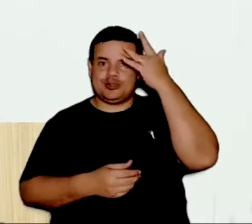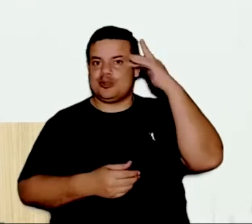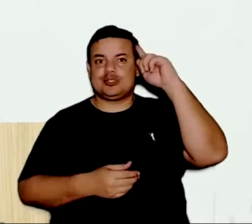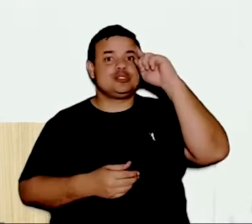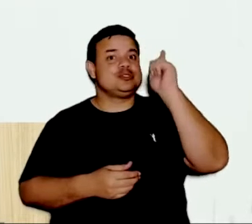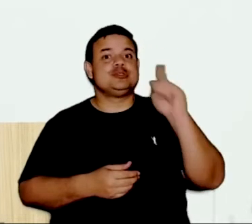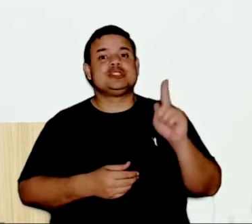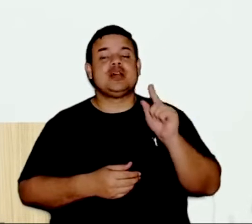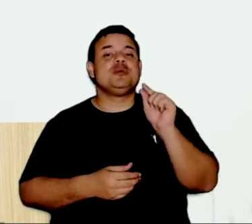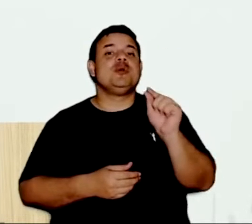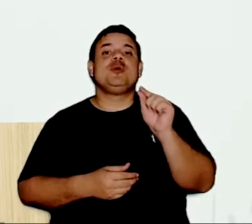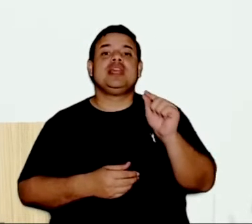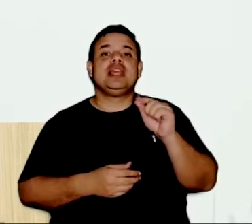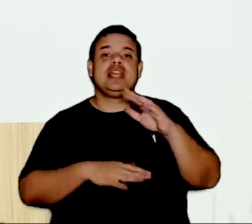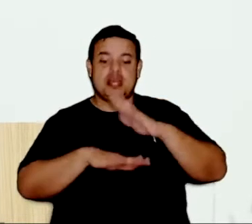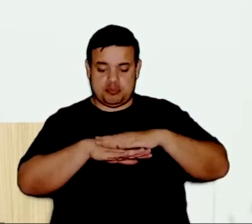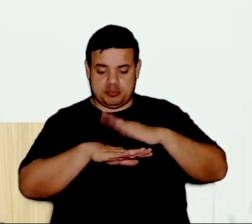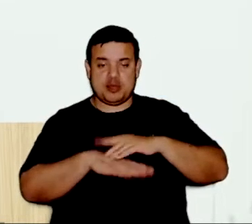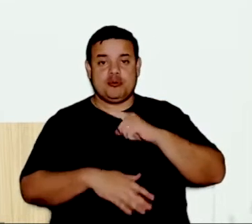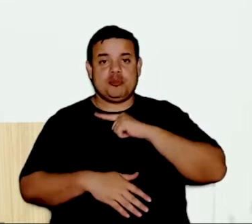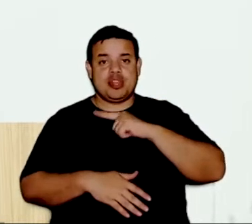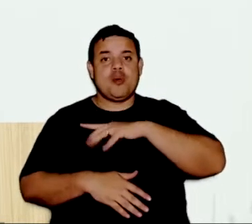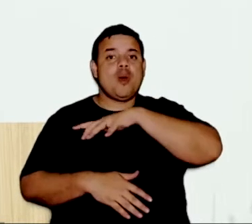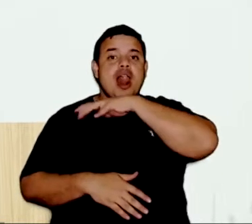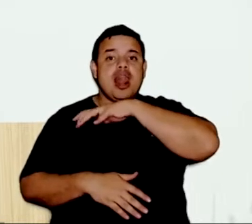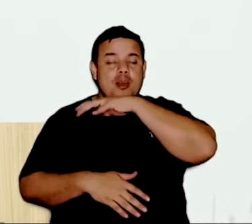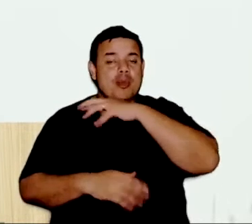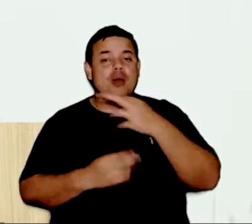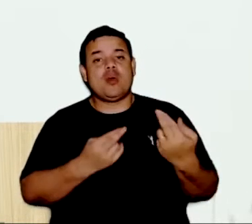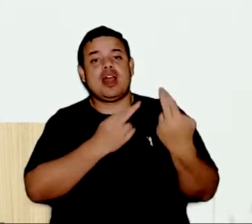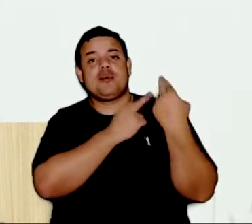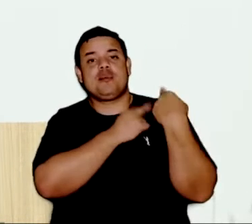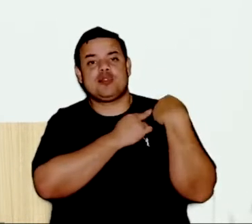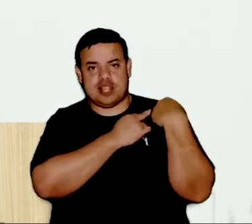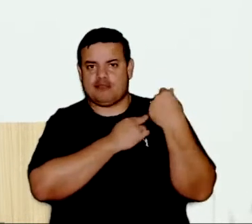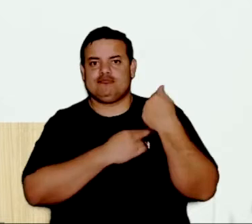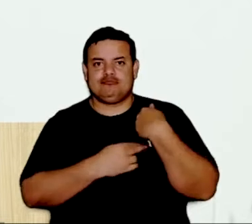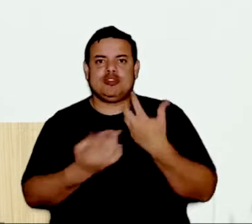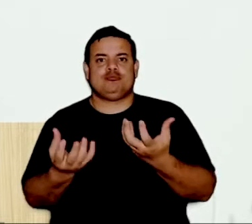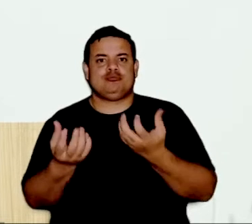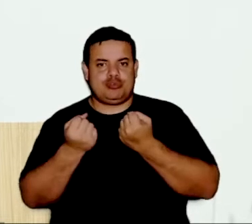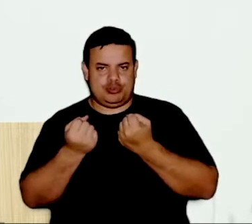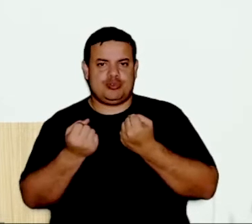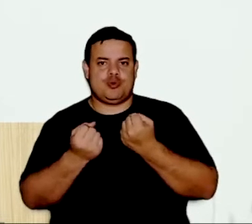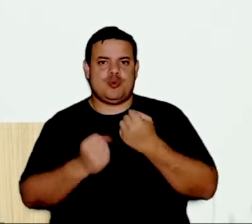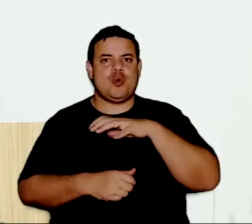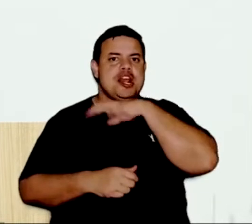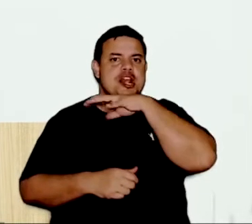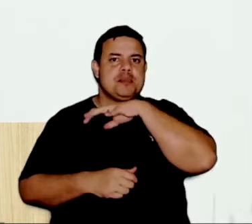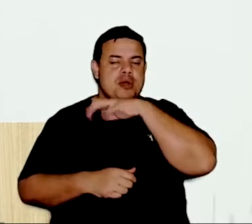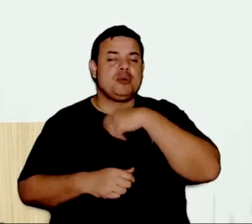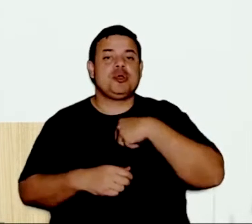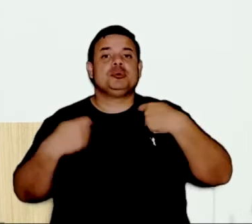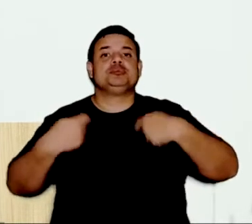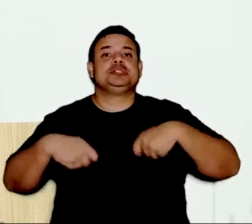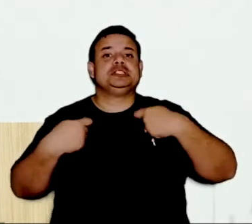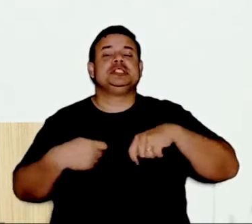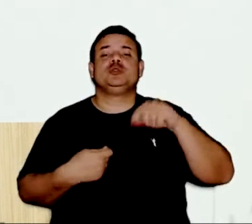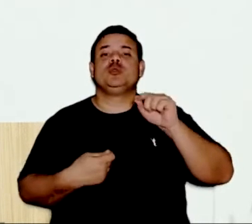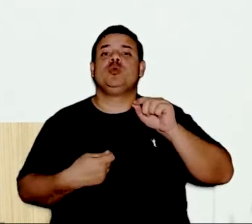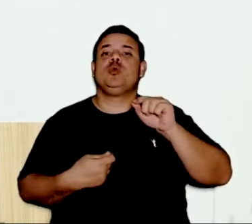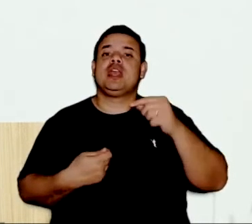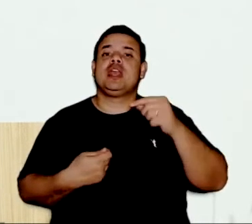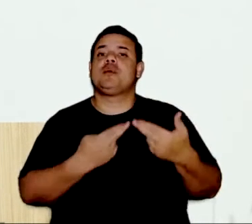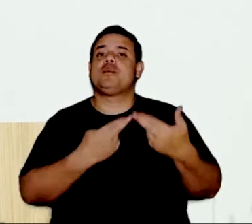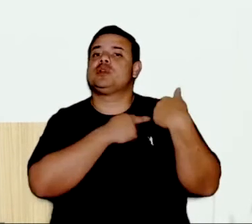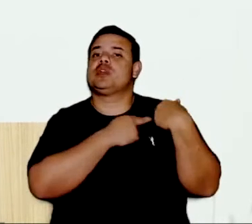responsabilidade que você tem quando você resolve adotar um animal. Hoje, fui procurada por uma munícipe e ela